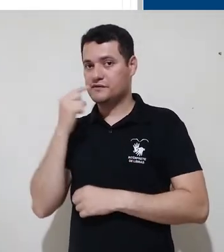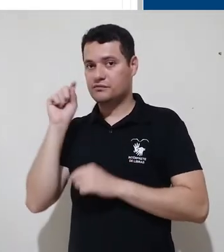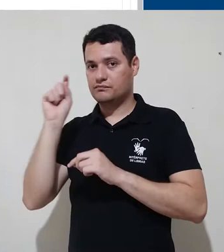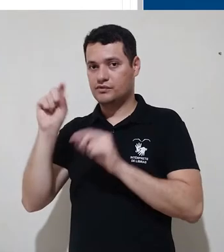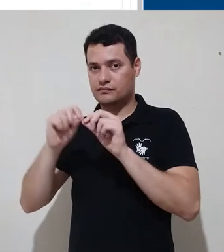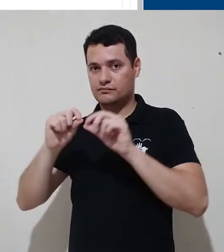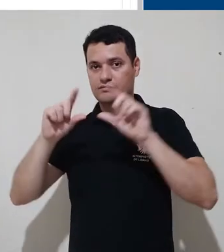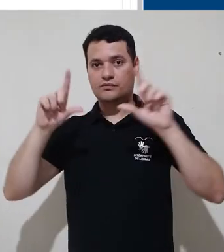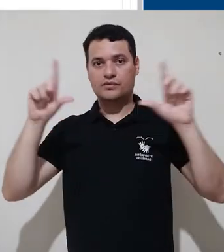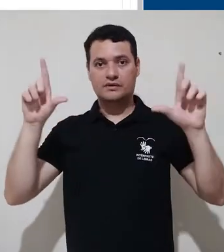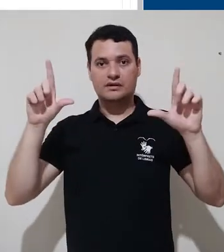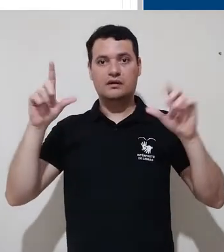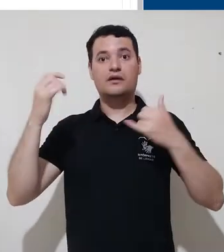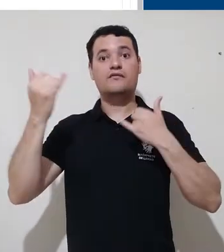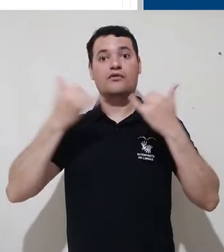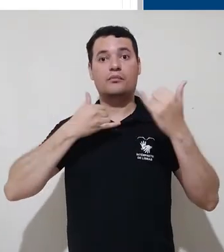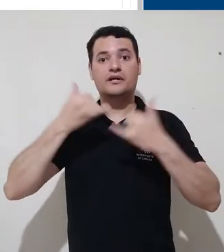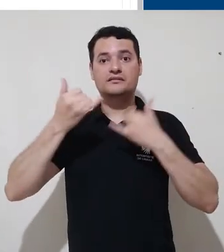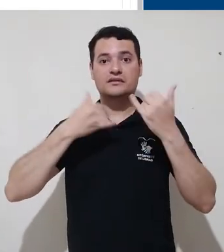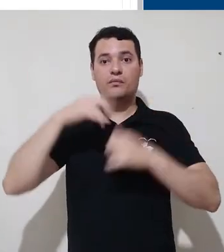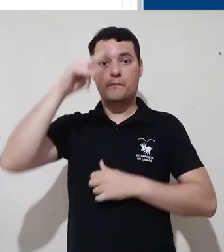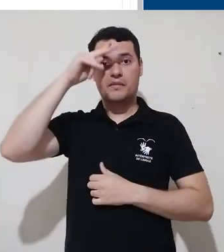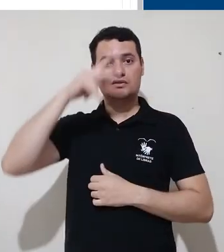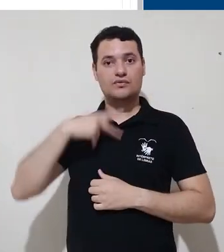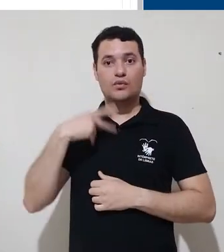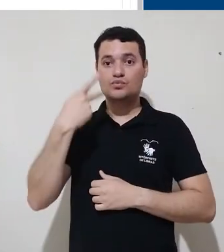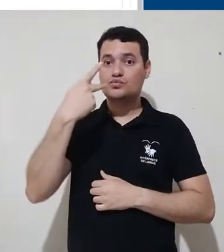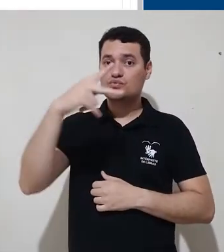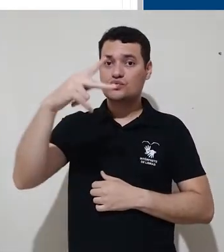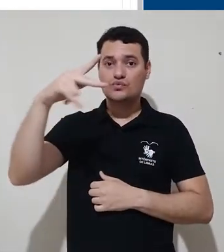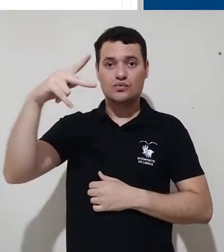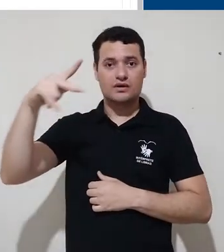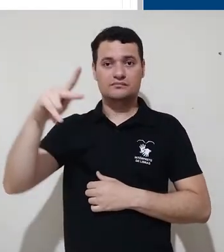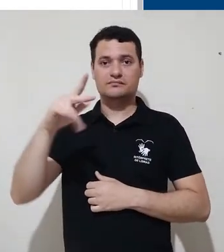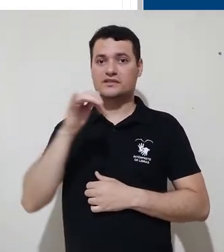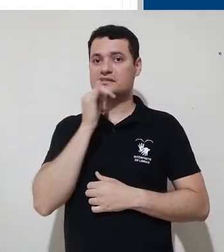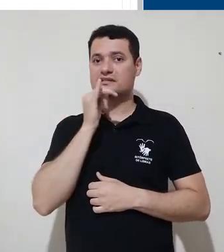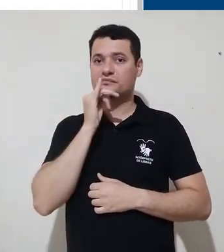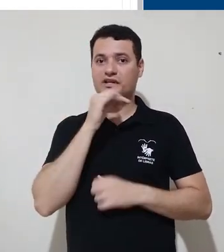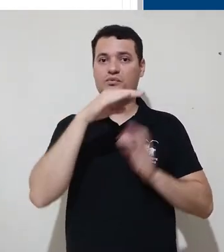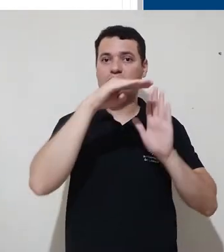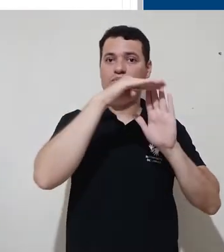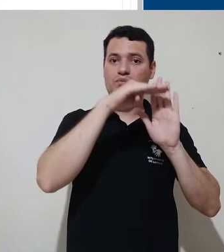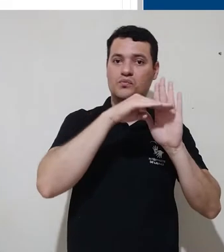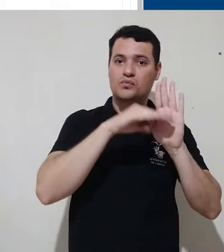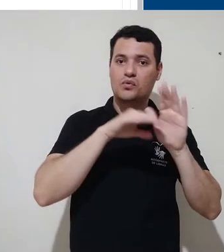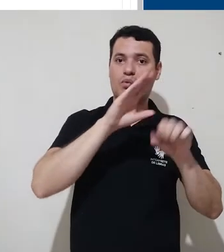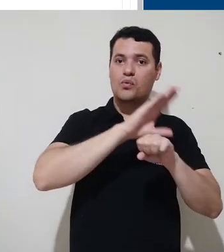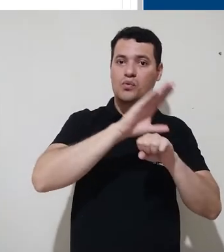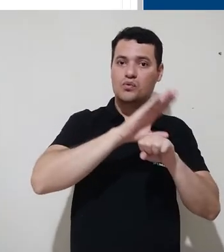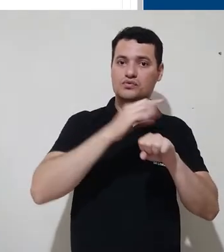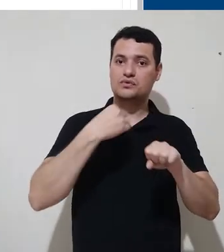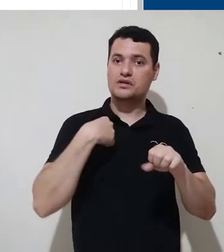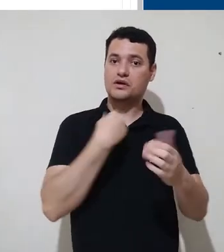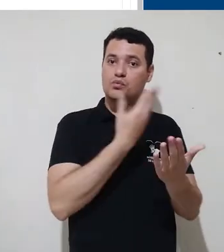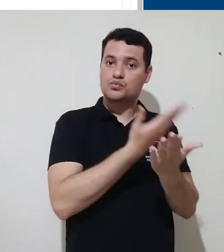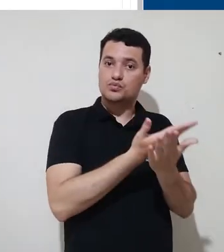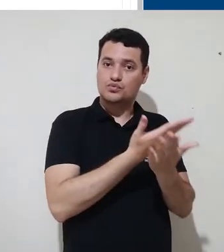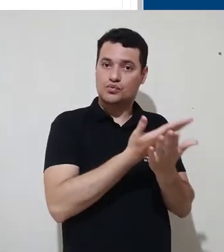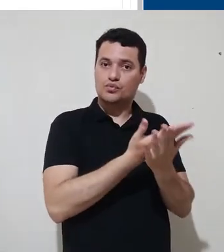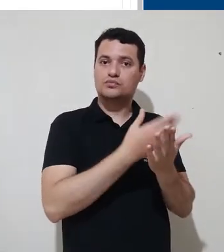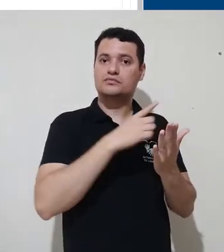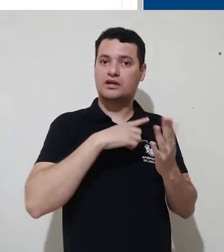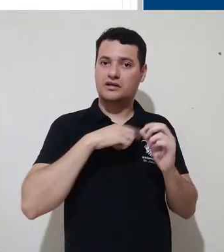ter, no caso, as informações pessoais cadastradas, assim como, por exemplo, uma lista de curso nos quais você está